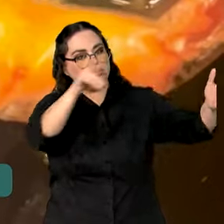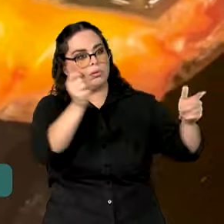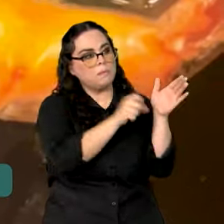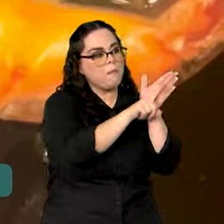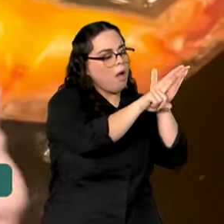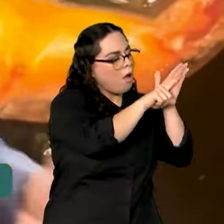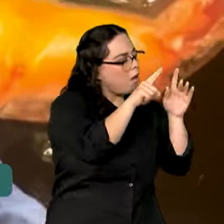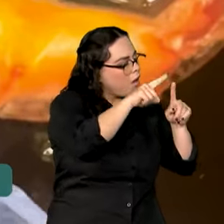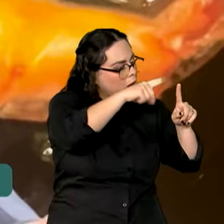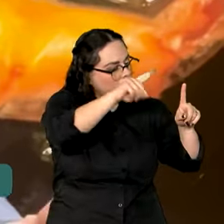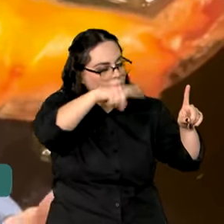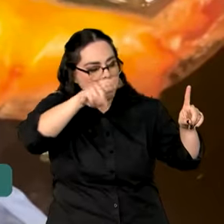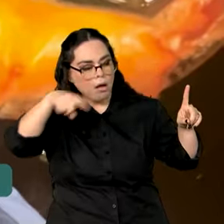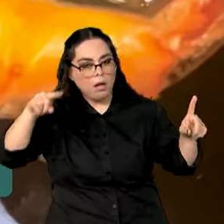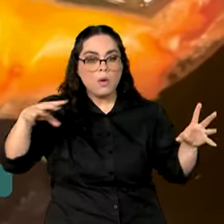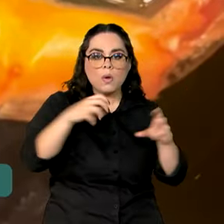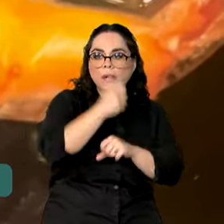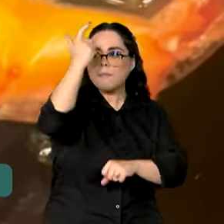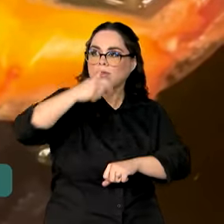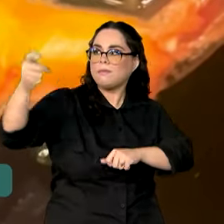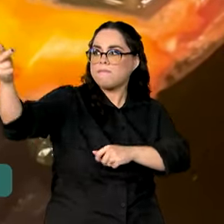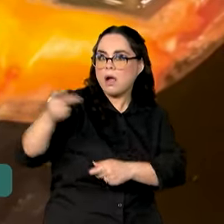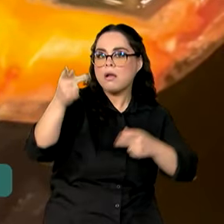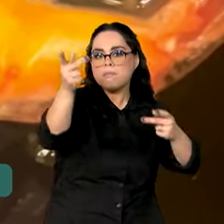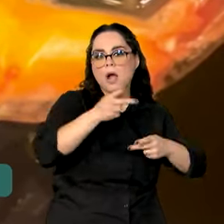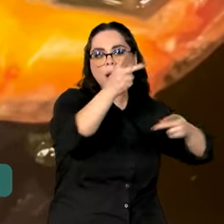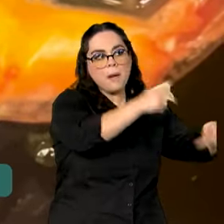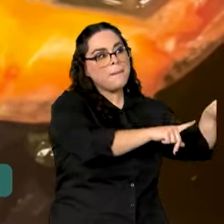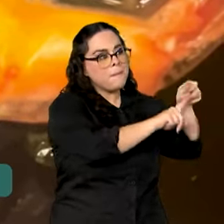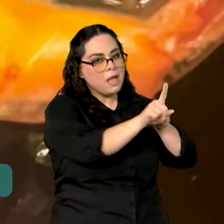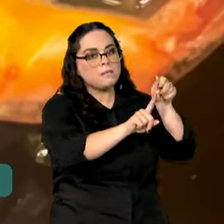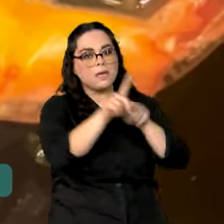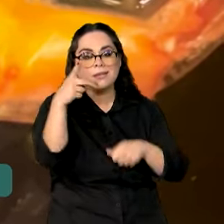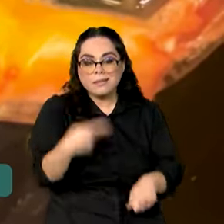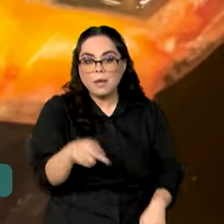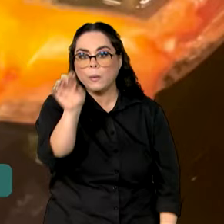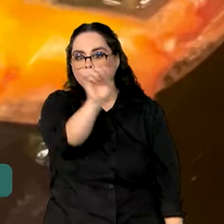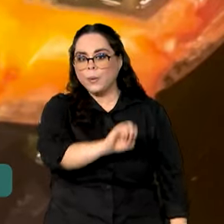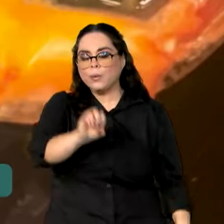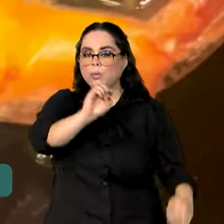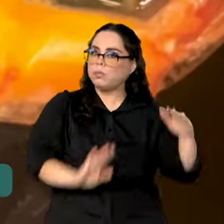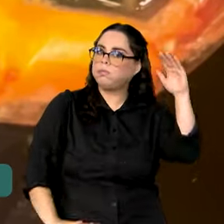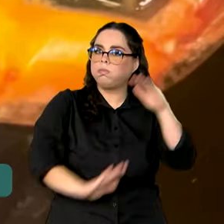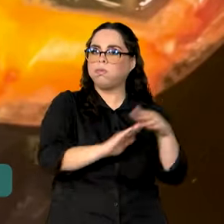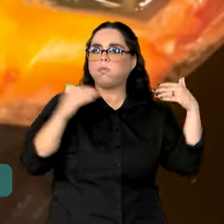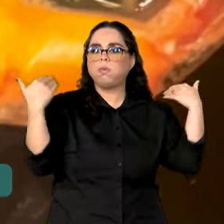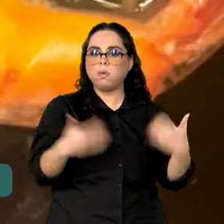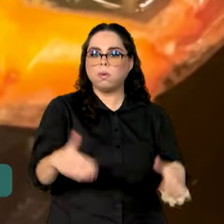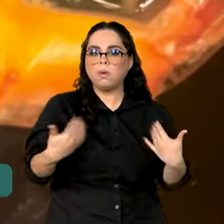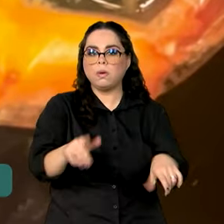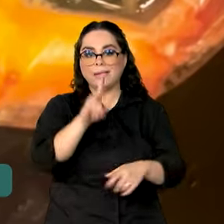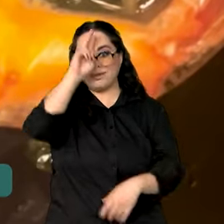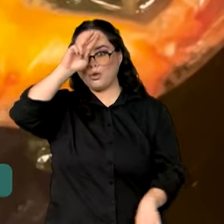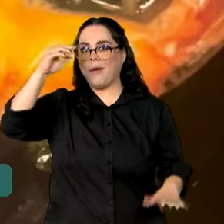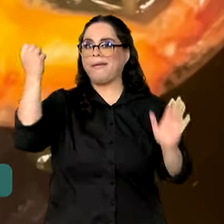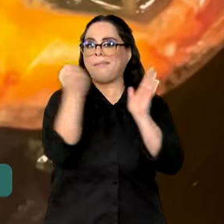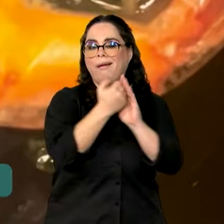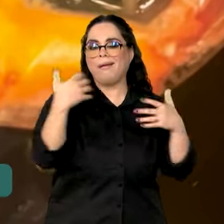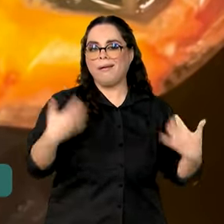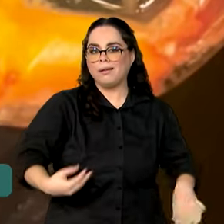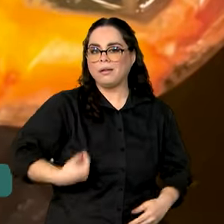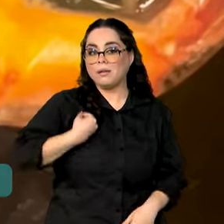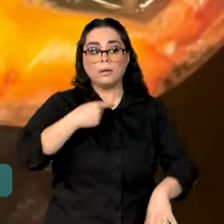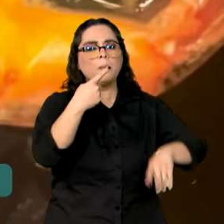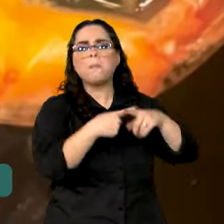começamos a medir quantos visitantes nós recebemos por mês, esse mês de outubro foi o melhor e maior da história. Resultado